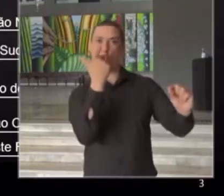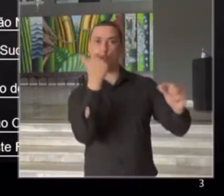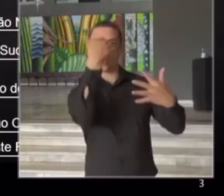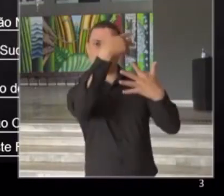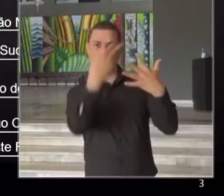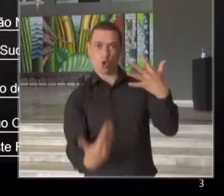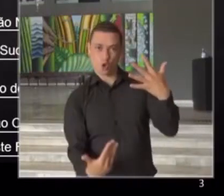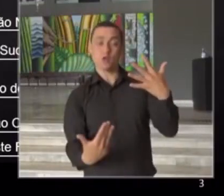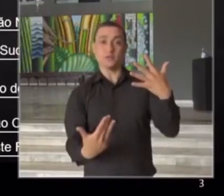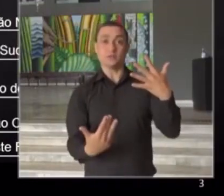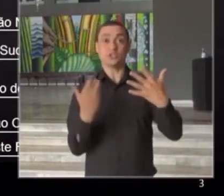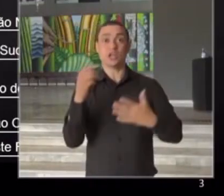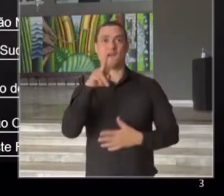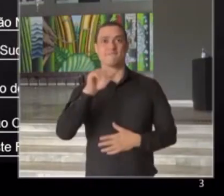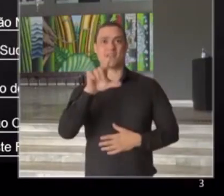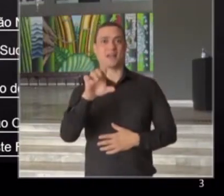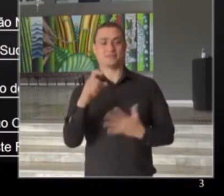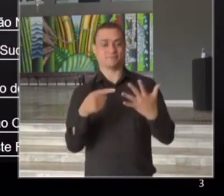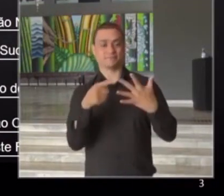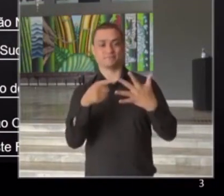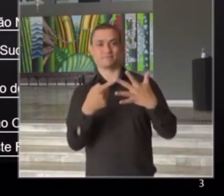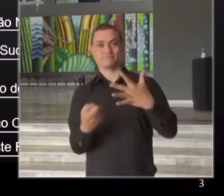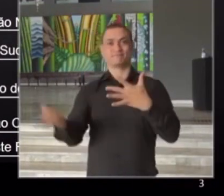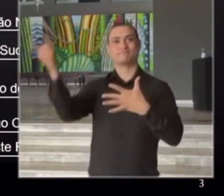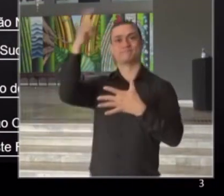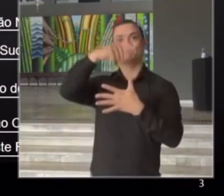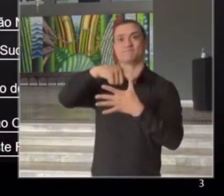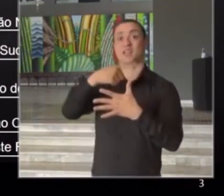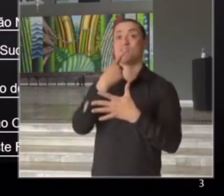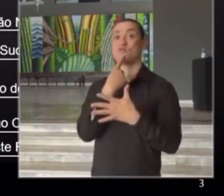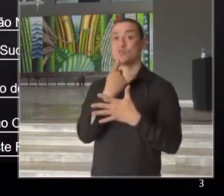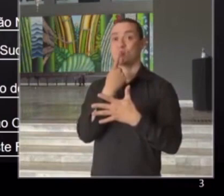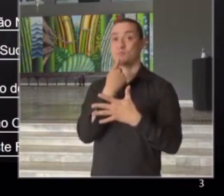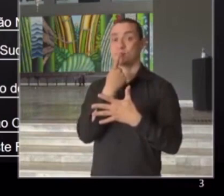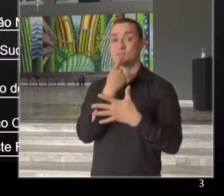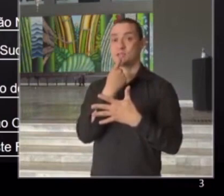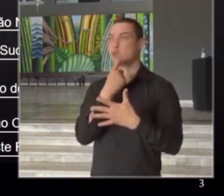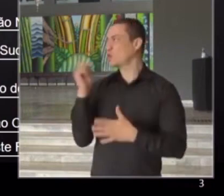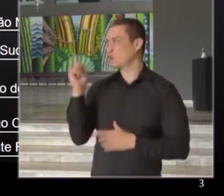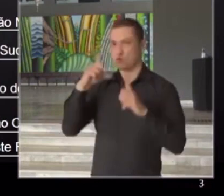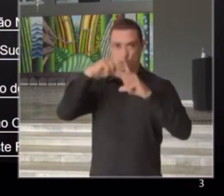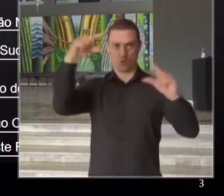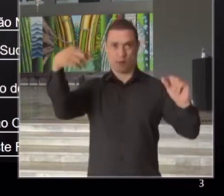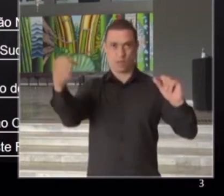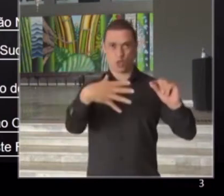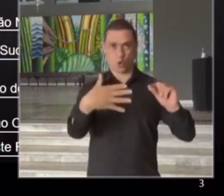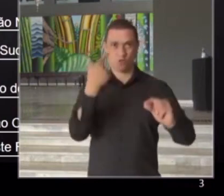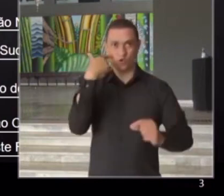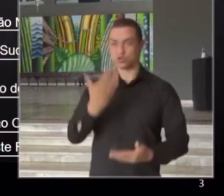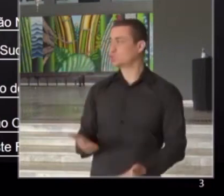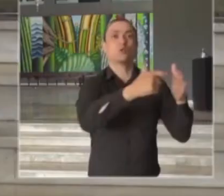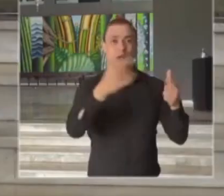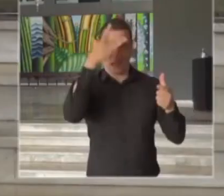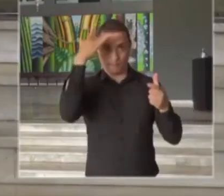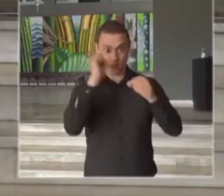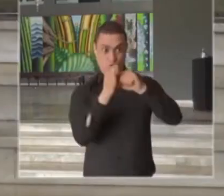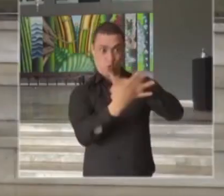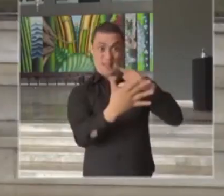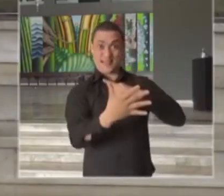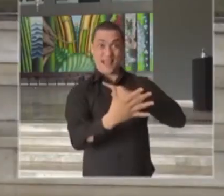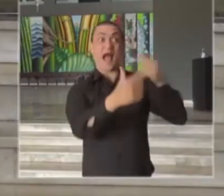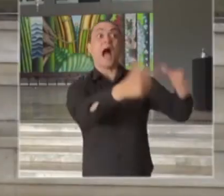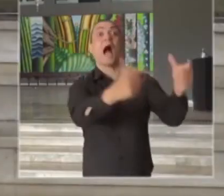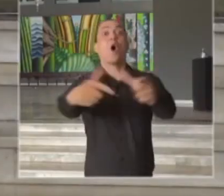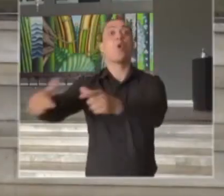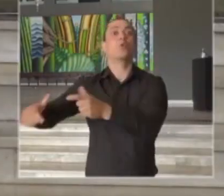Quatro regiões do Estado estão na fase vermelha de restrição máxima, Franca, Ribeirão Preto, Vale do Ribeira e Piracicaba.